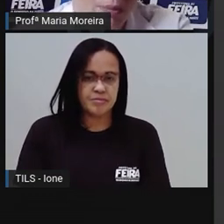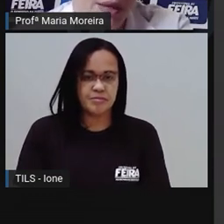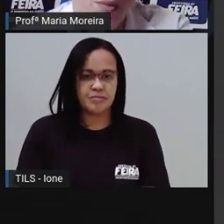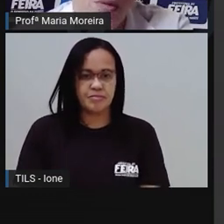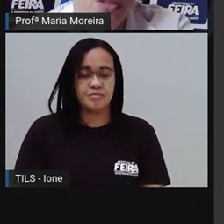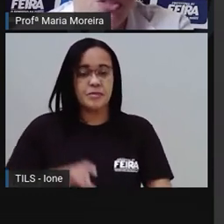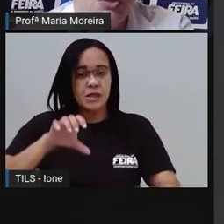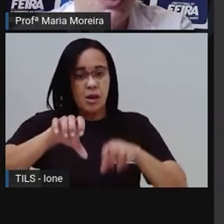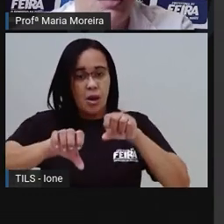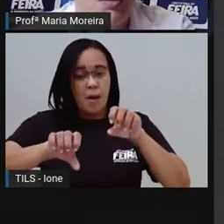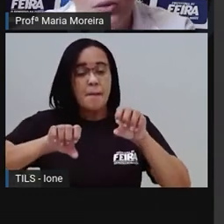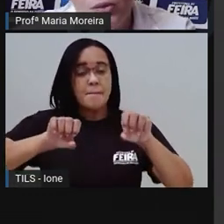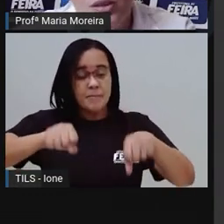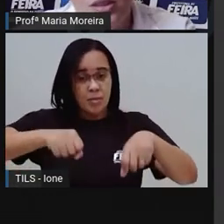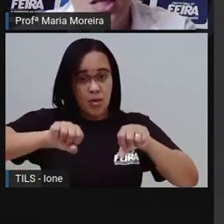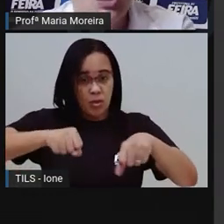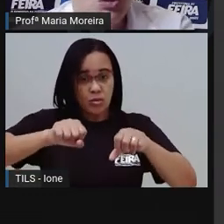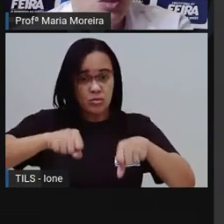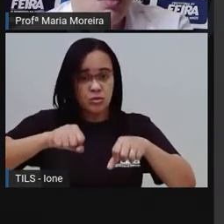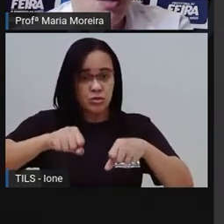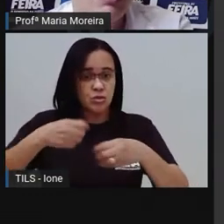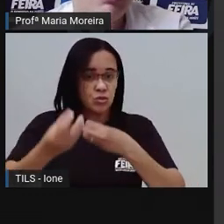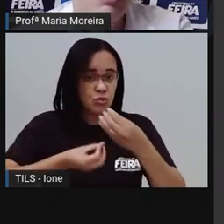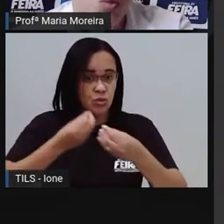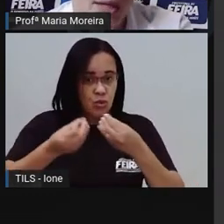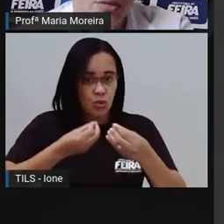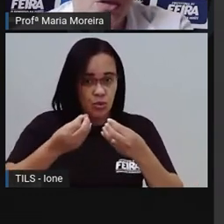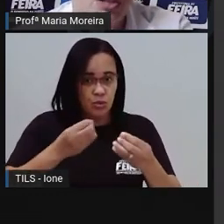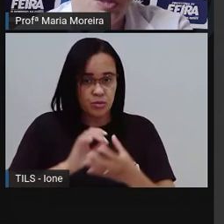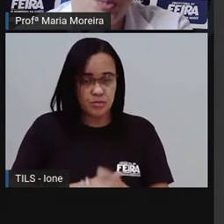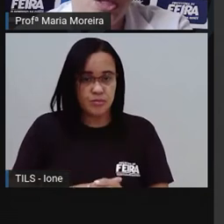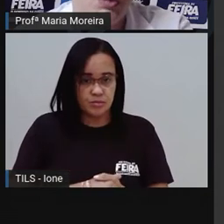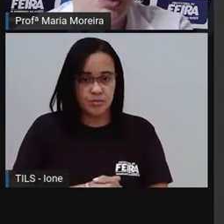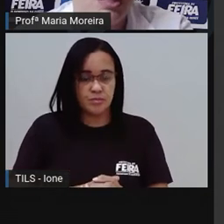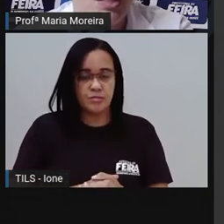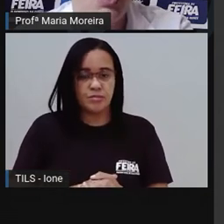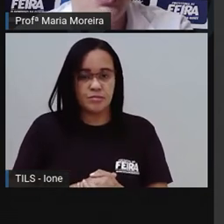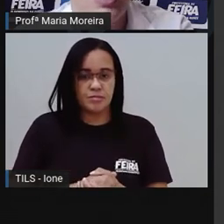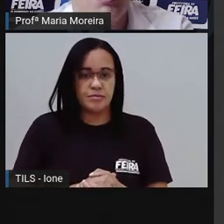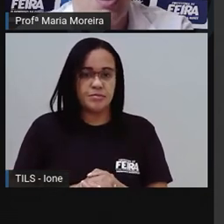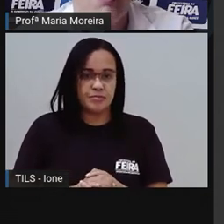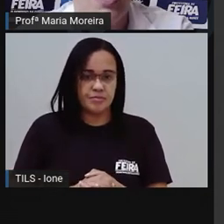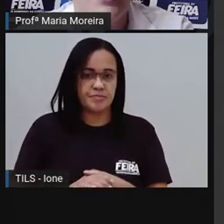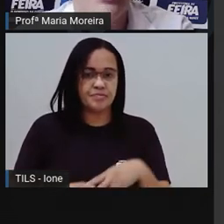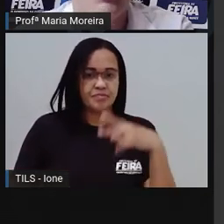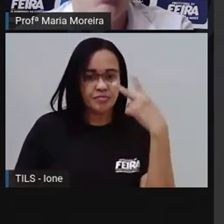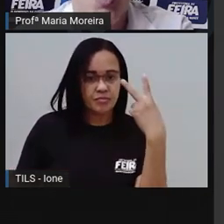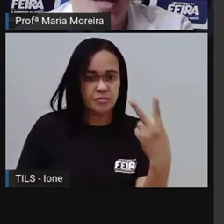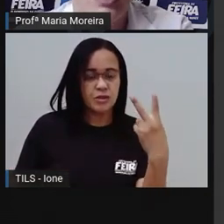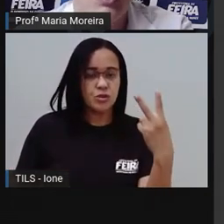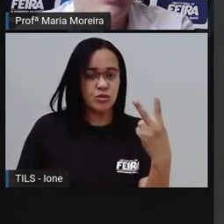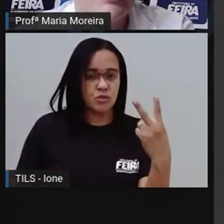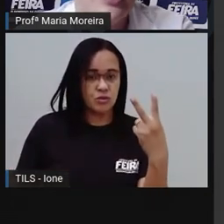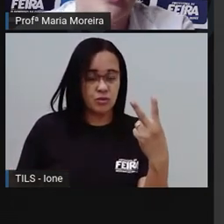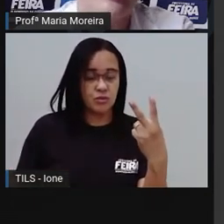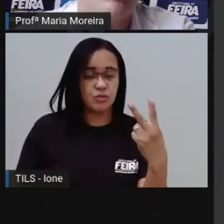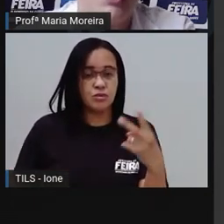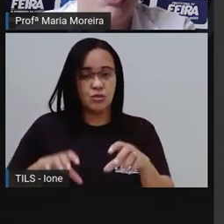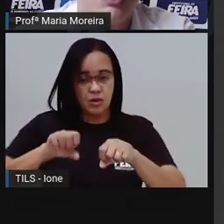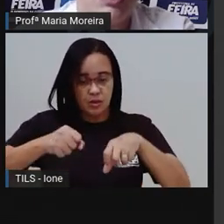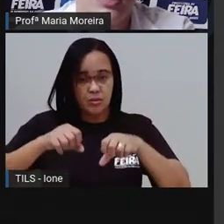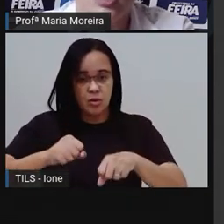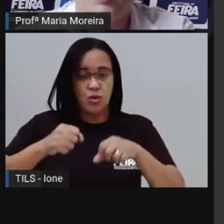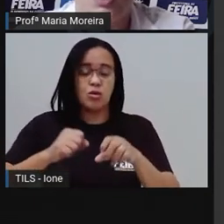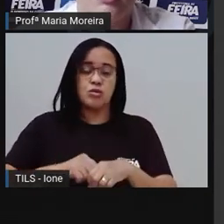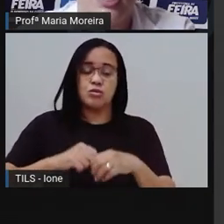rodas. Porque uma vezes duas é igual a dois. Duas motos, quatro rodas. Porque duas vezes duas é igual a quatro. Três